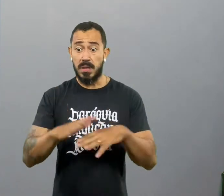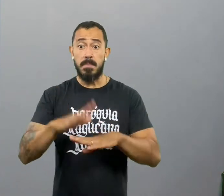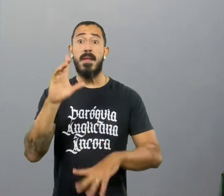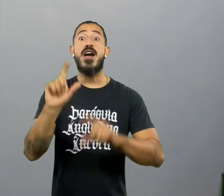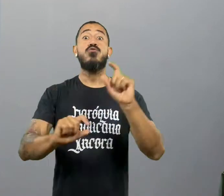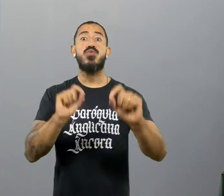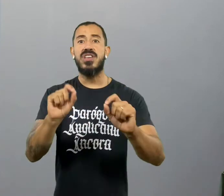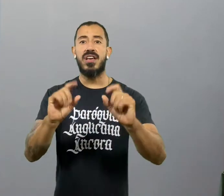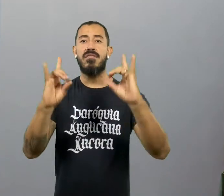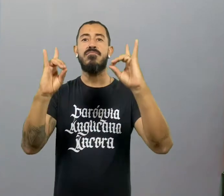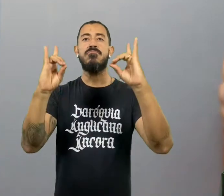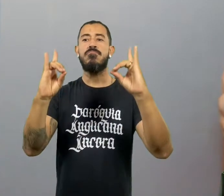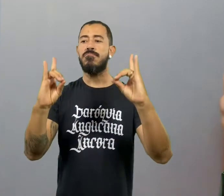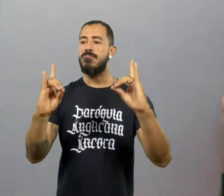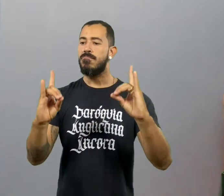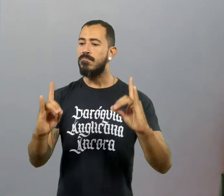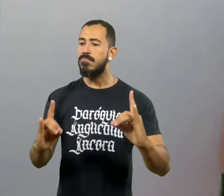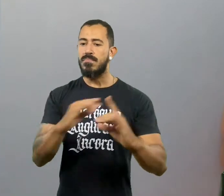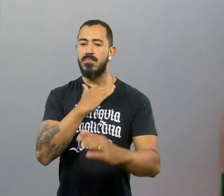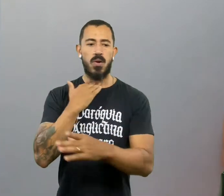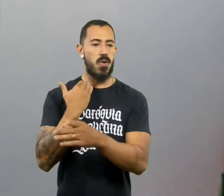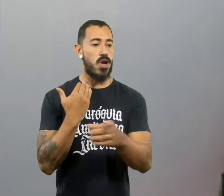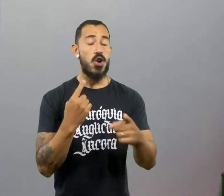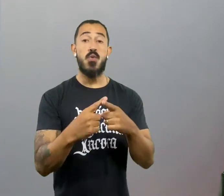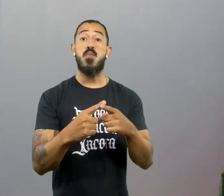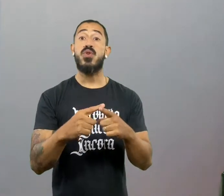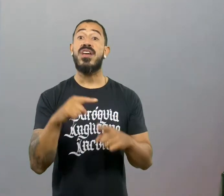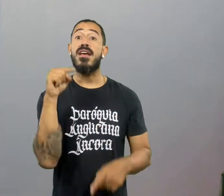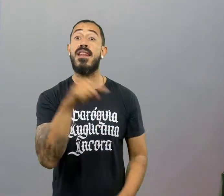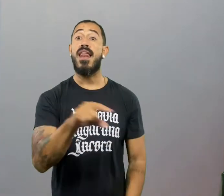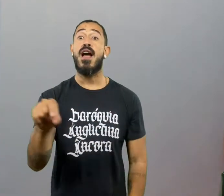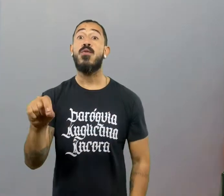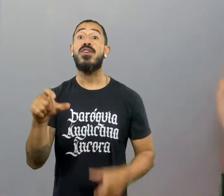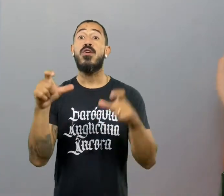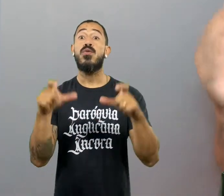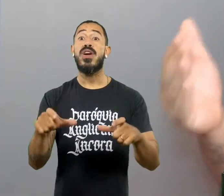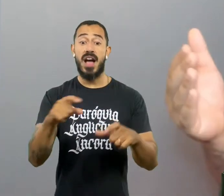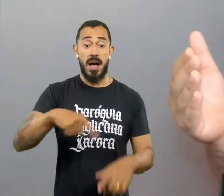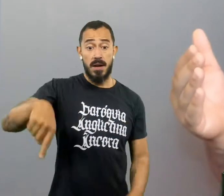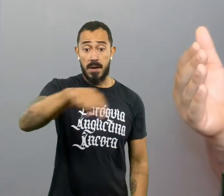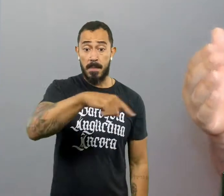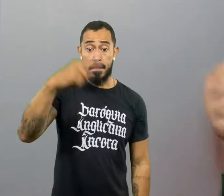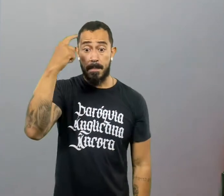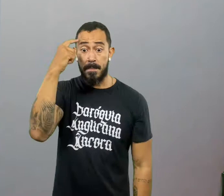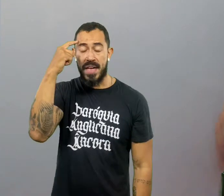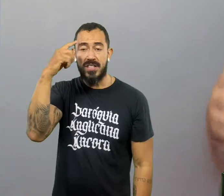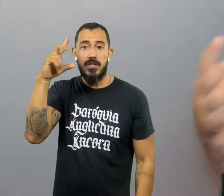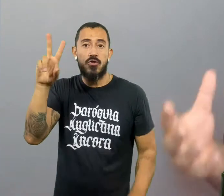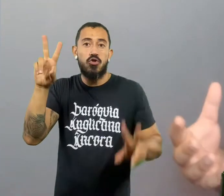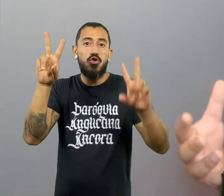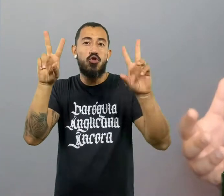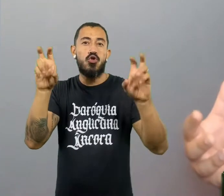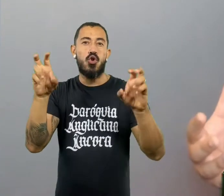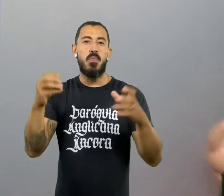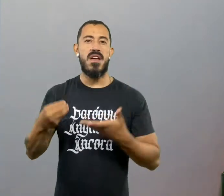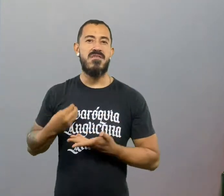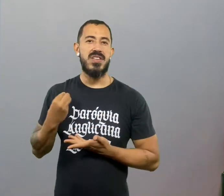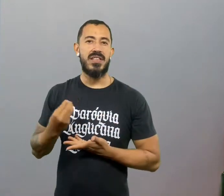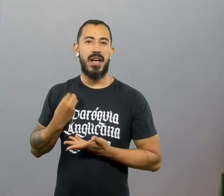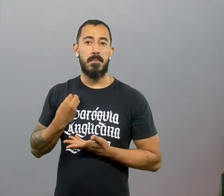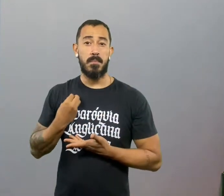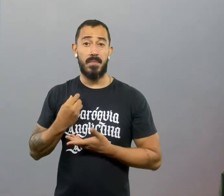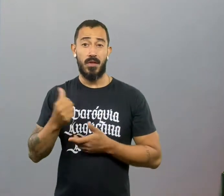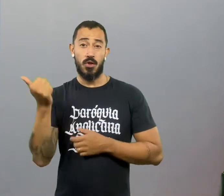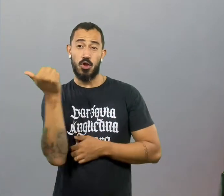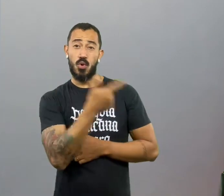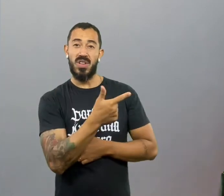festas. Porque onde há um velório, geralmente há reflexão sobre o propósito da vida, sobre a finalidade da existência. Esse é um